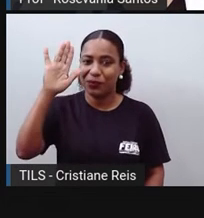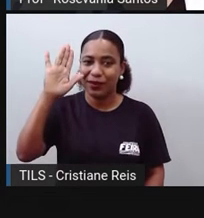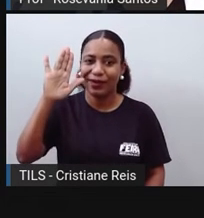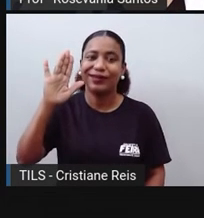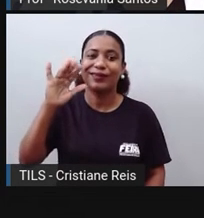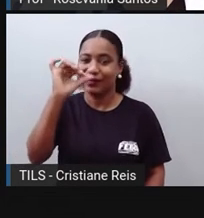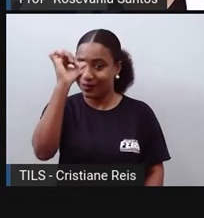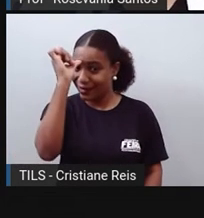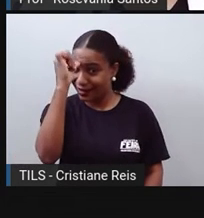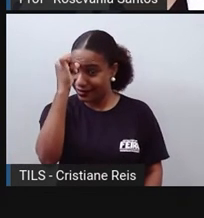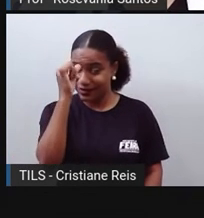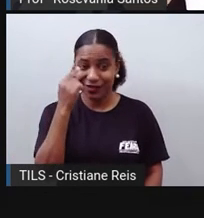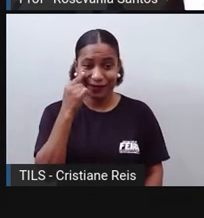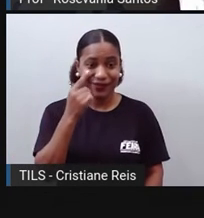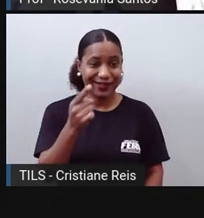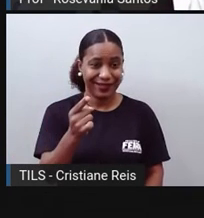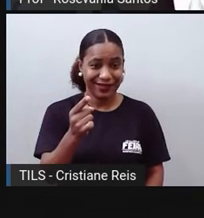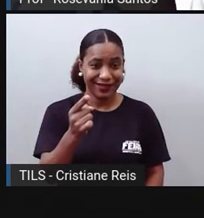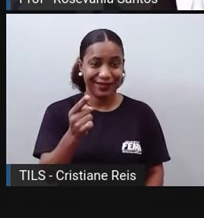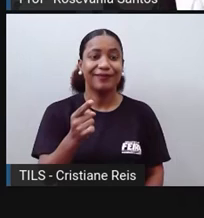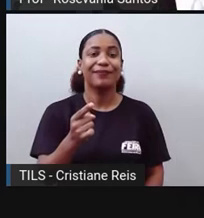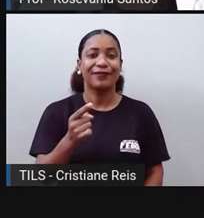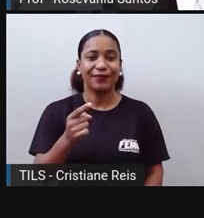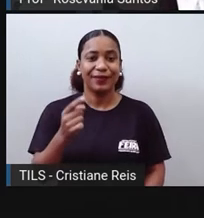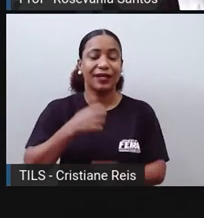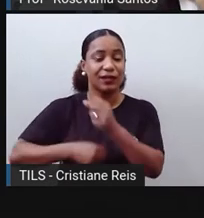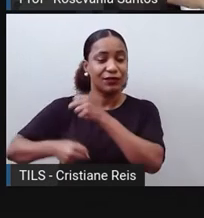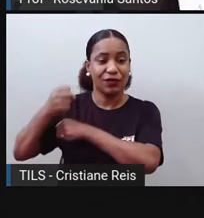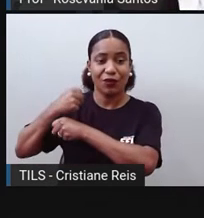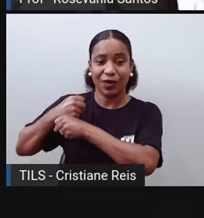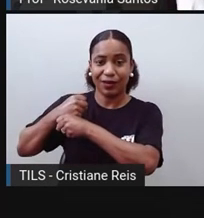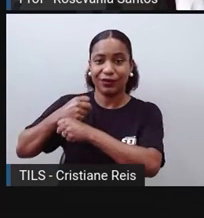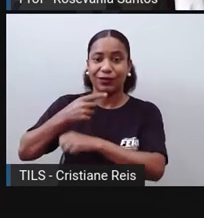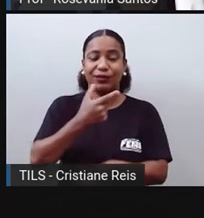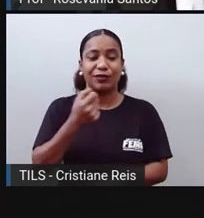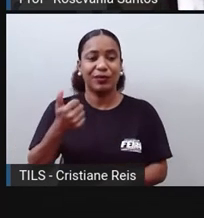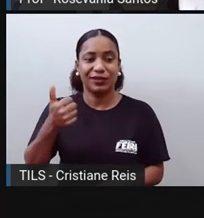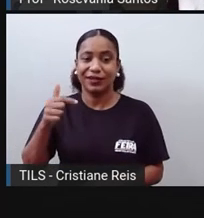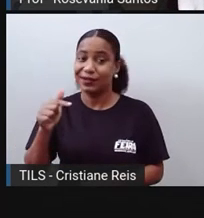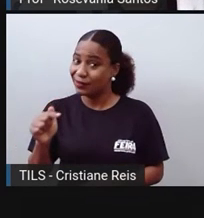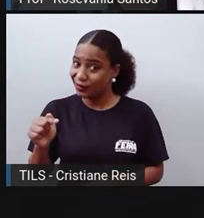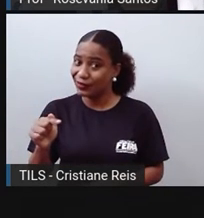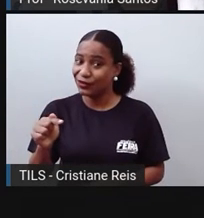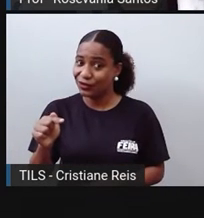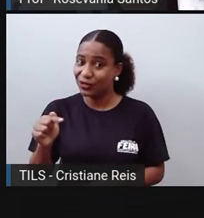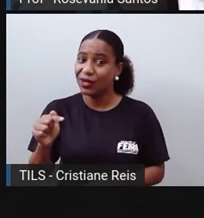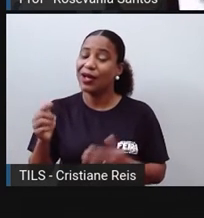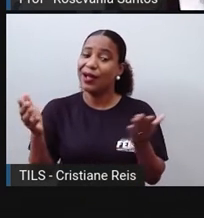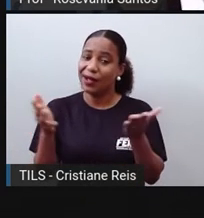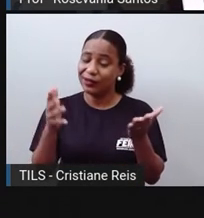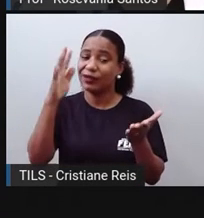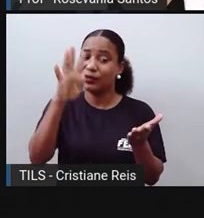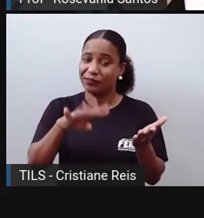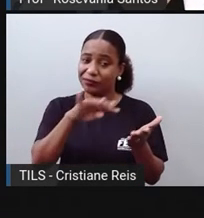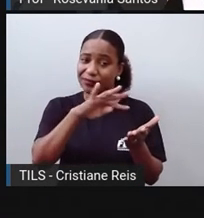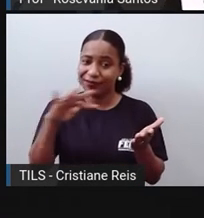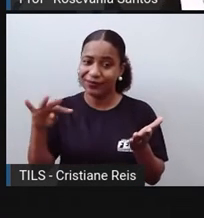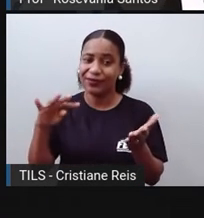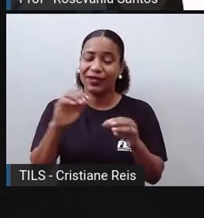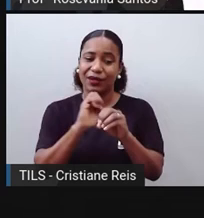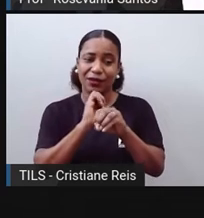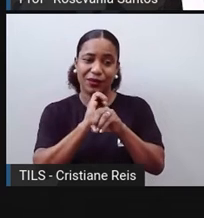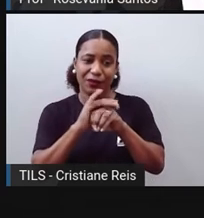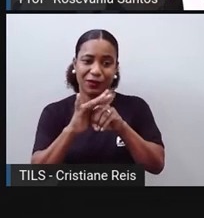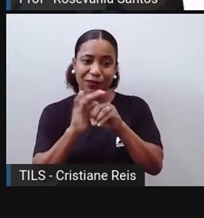bonitinha, assim, que nem essa, de 2020, até porque os dados de 2020, por conta da pandemia, ficaram muito